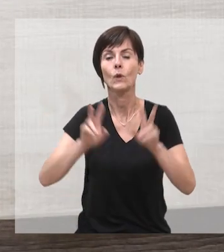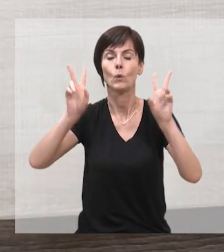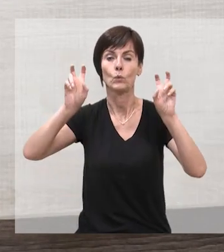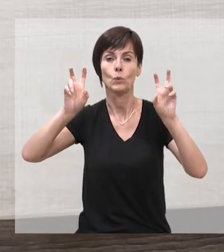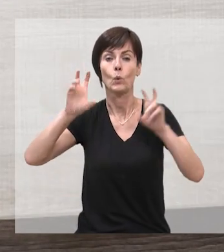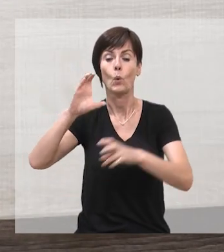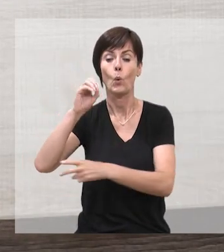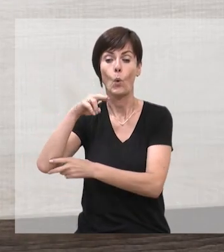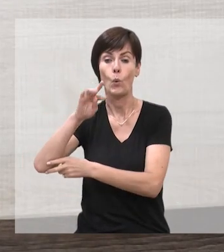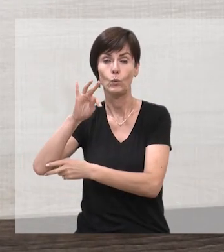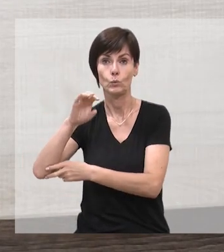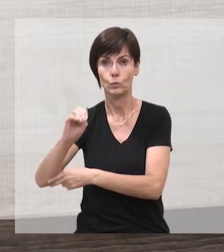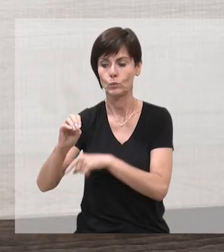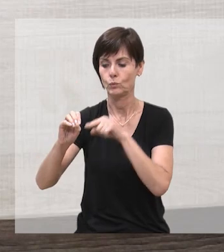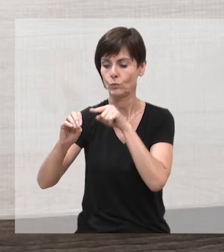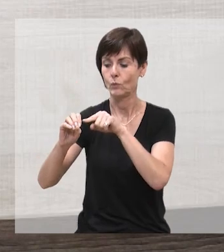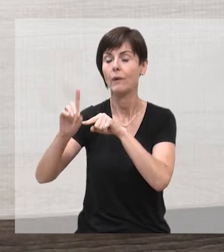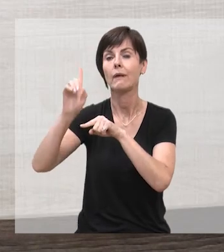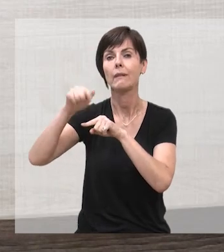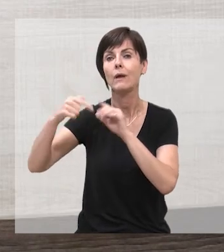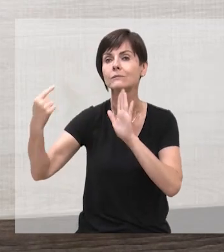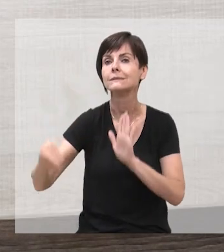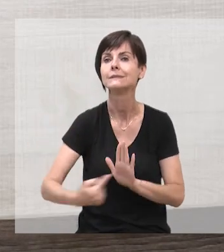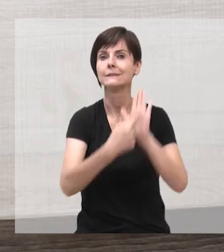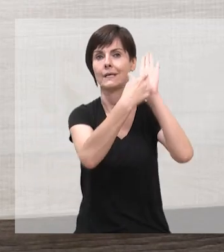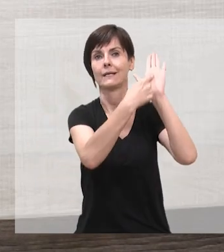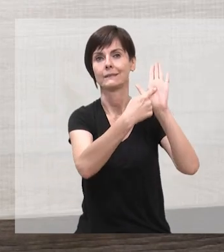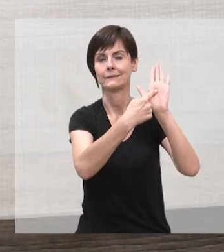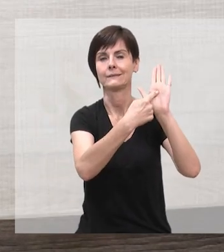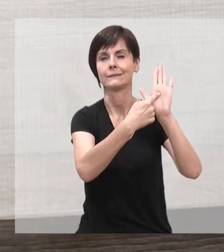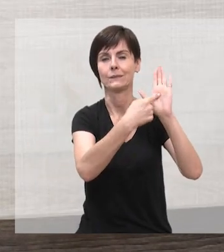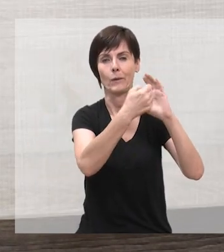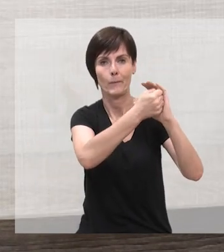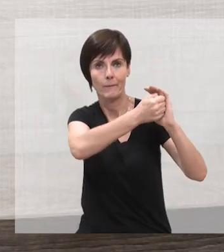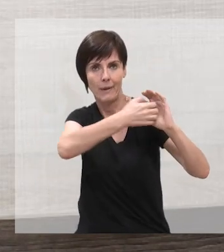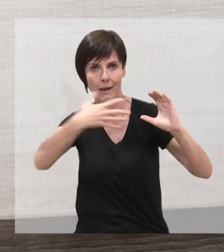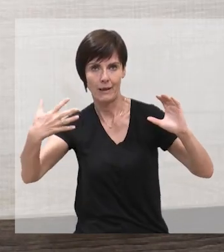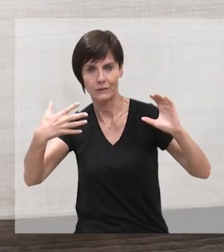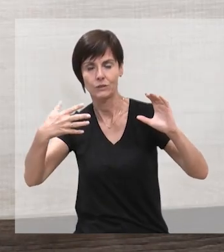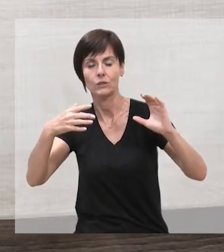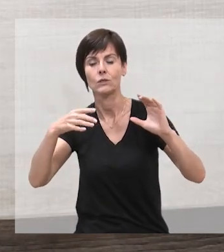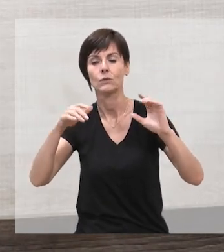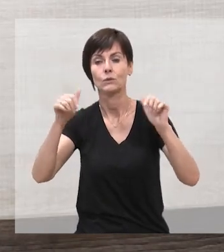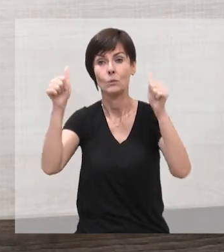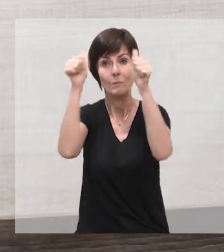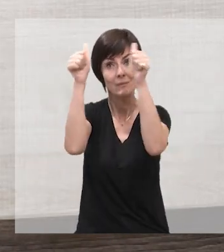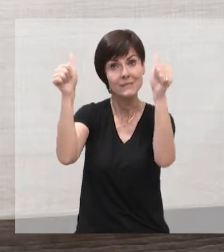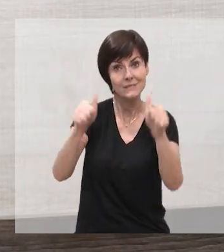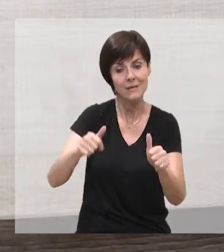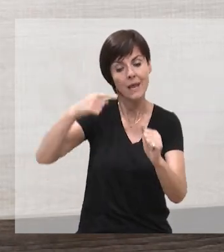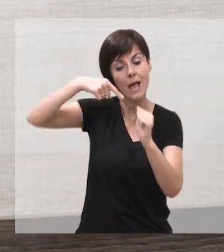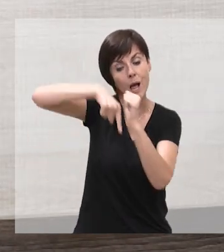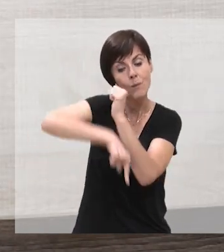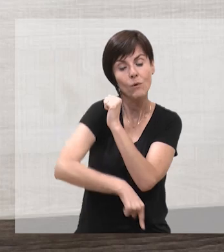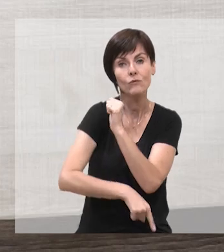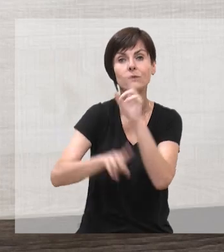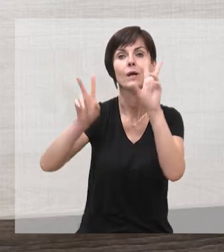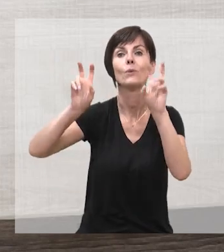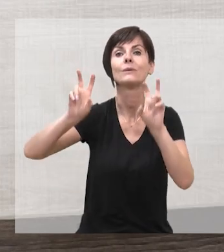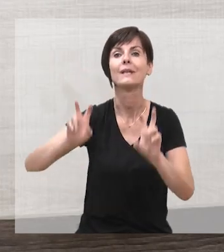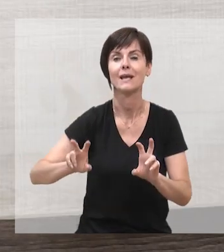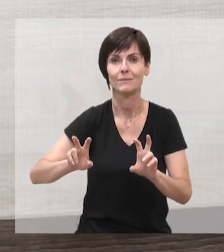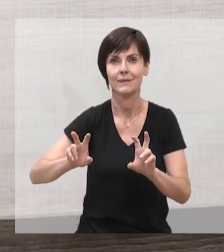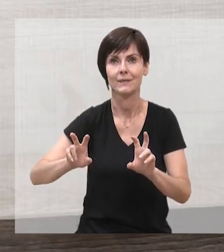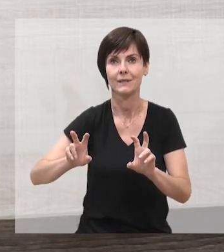ênfase no gênero do conto é que ele realmente destaca um aspecto de uma cena e aprofunda,